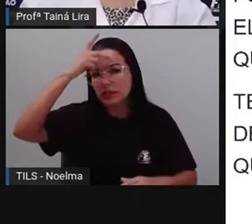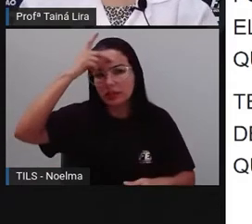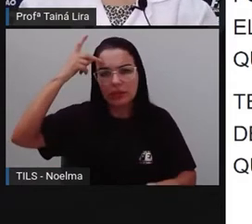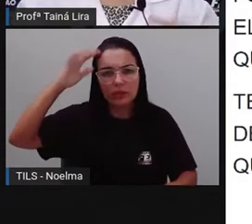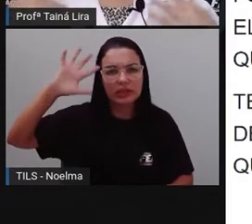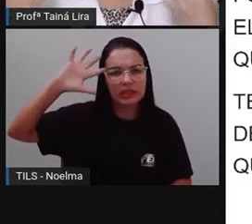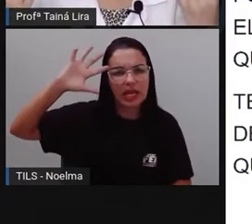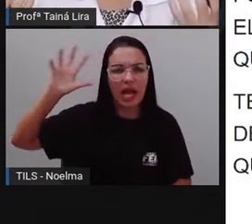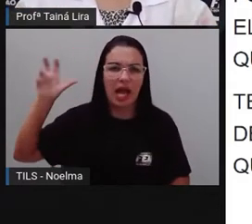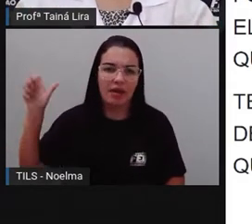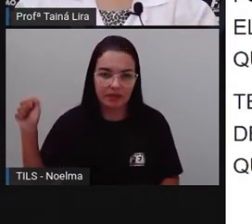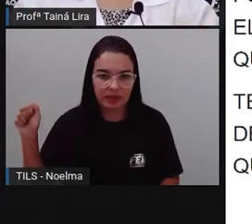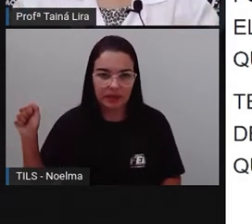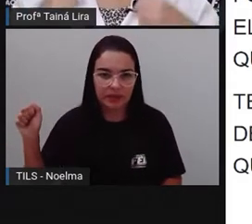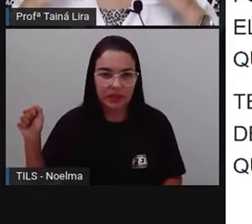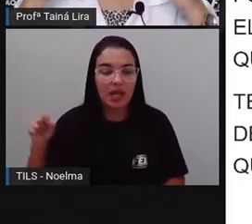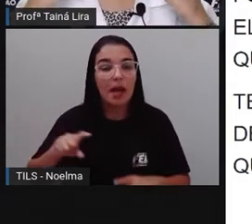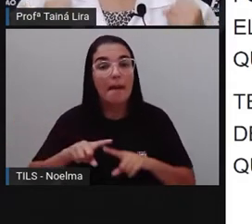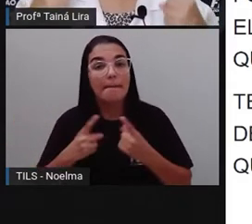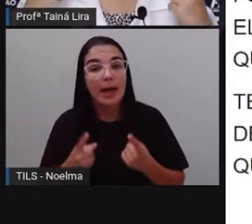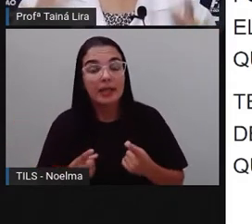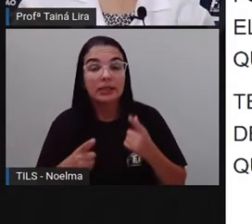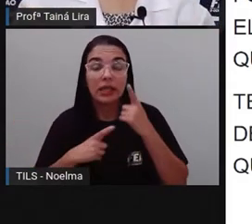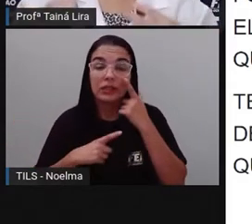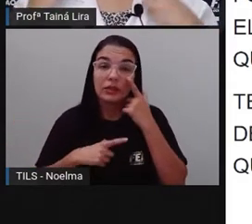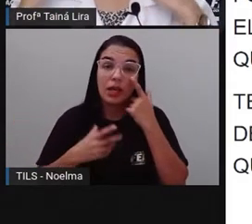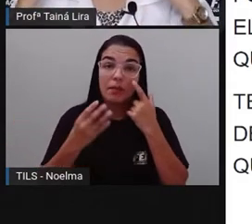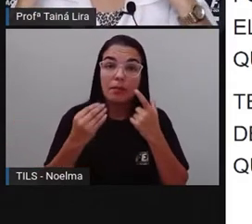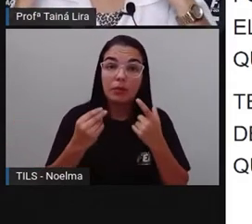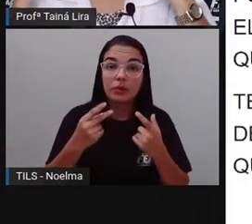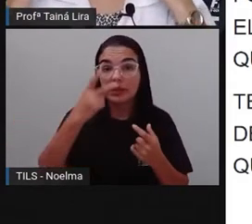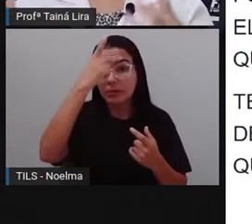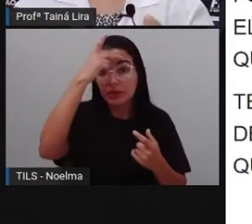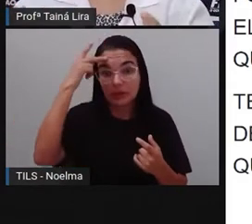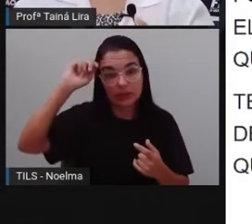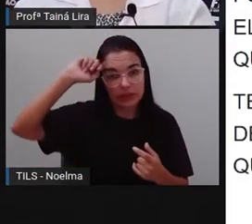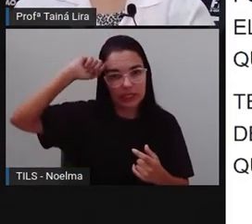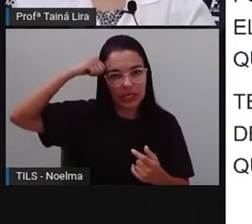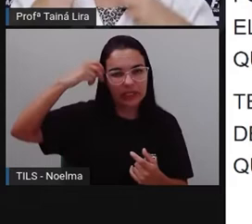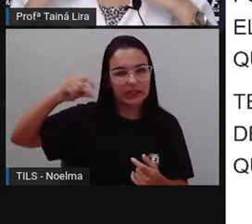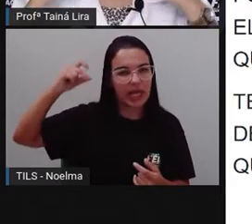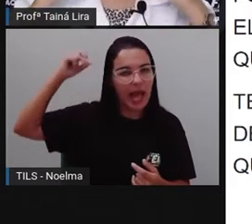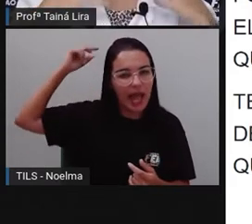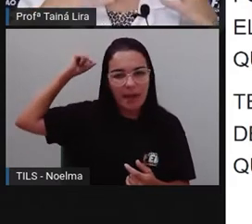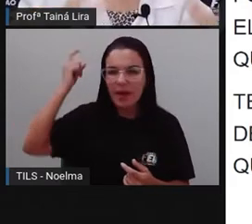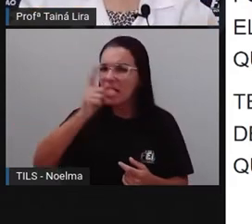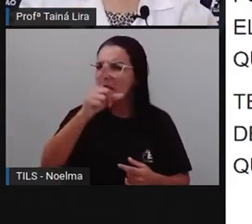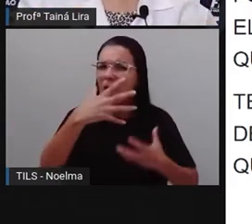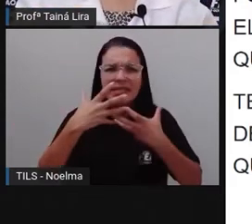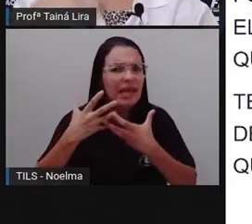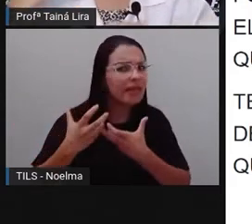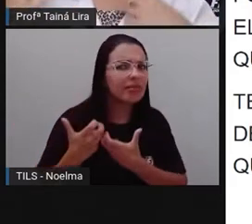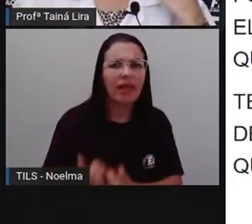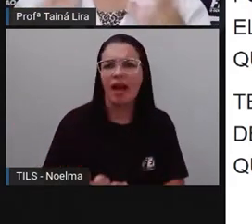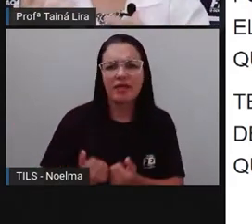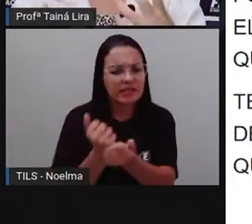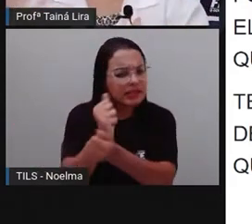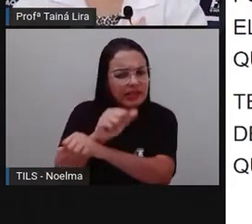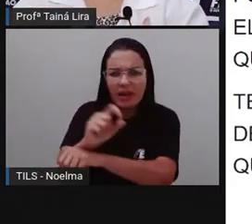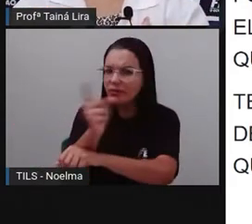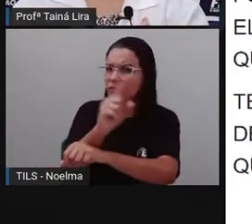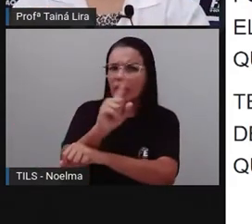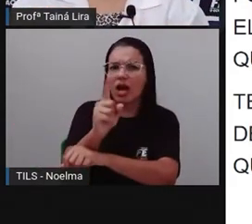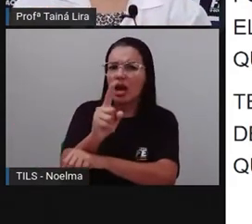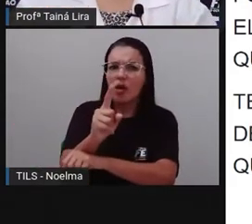Só que muitos africanos, que eram muito guerreiros, que não aceitavam essa situação, eles começaram a